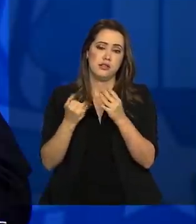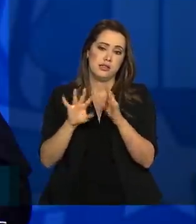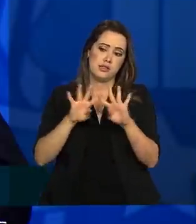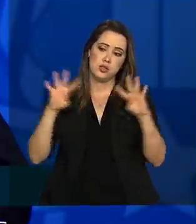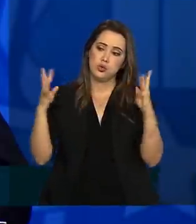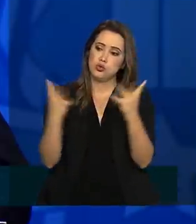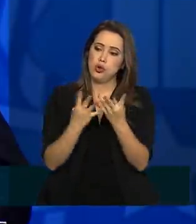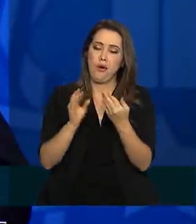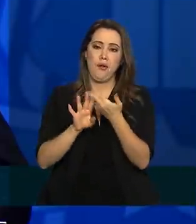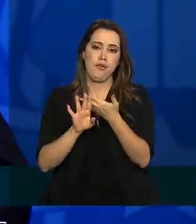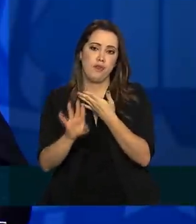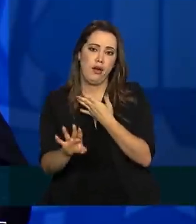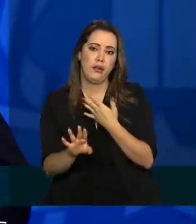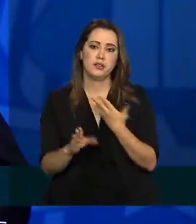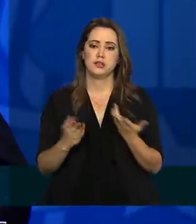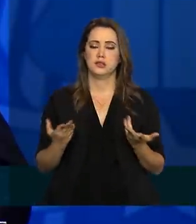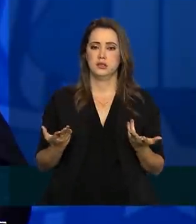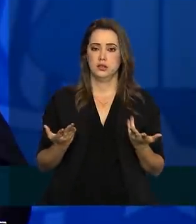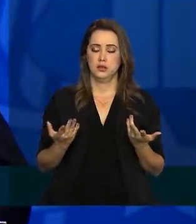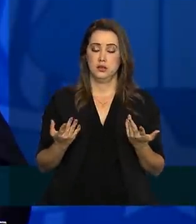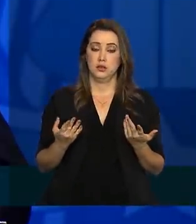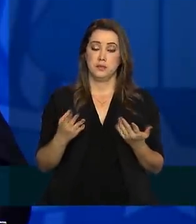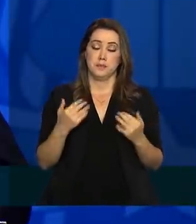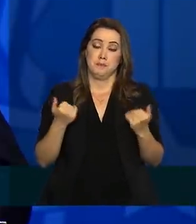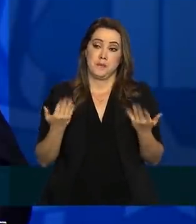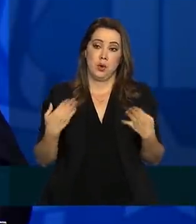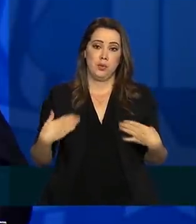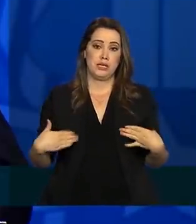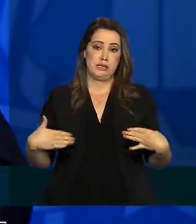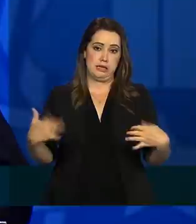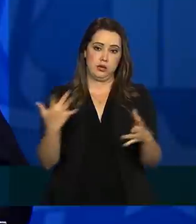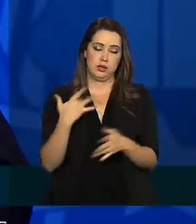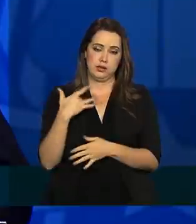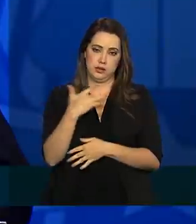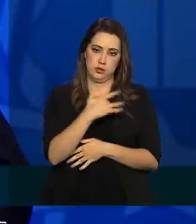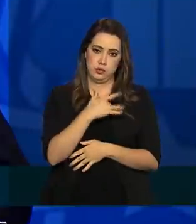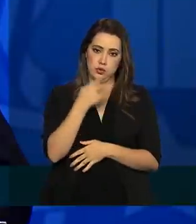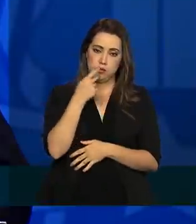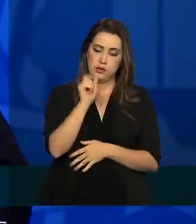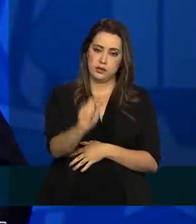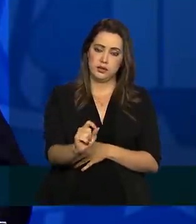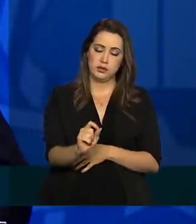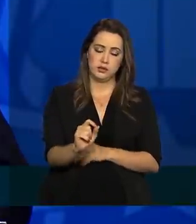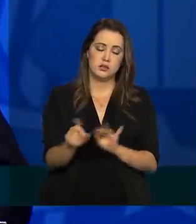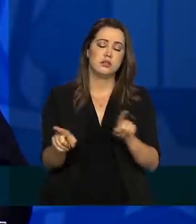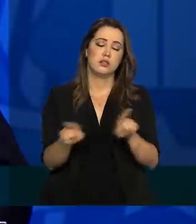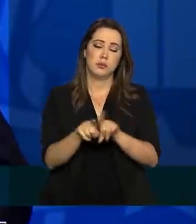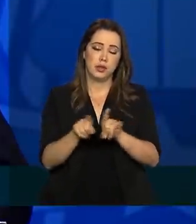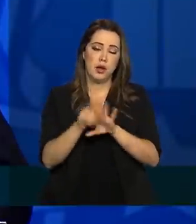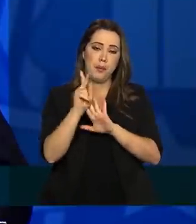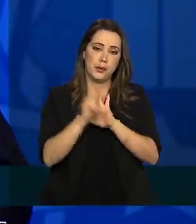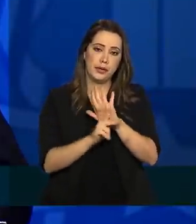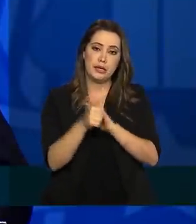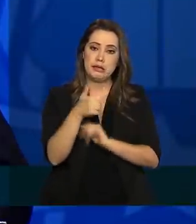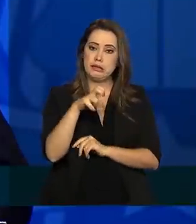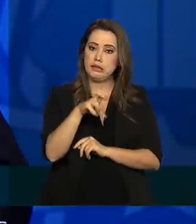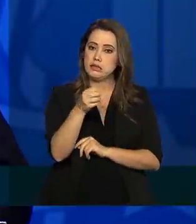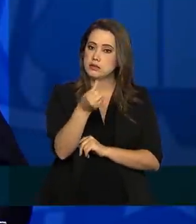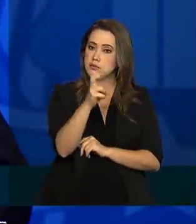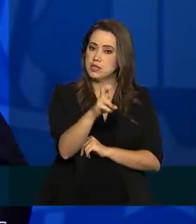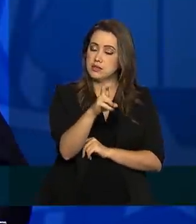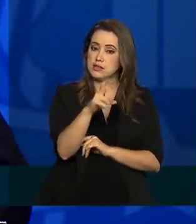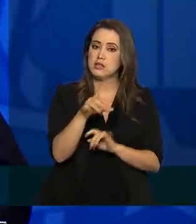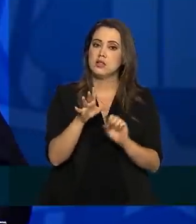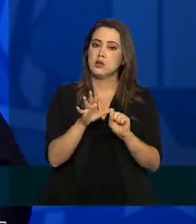social. E o Ministério, ele tem orientado até com a portaria 1565 da retomada